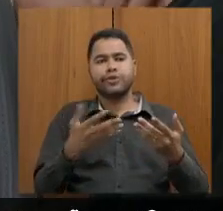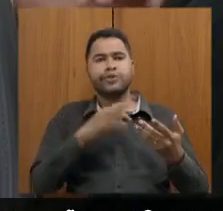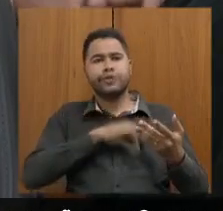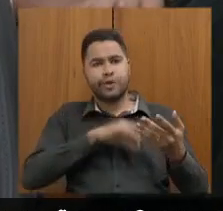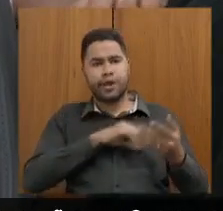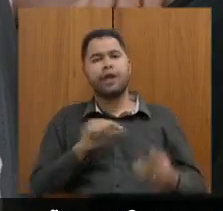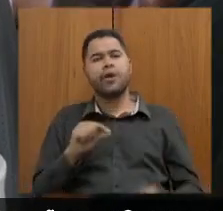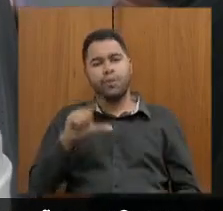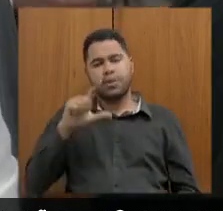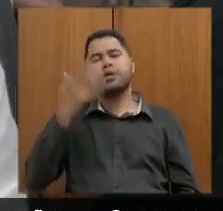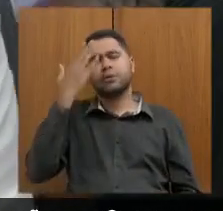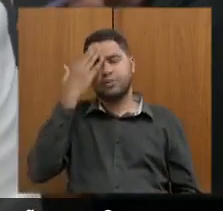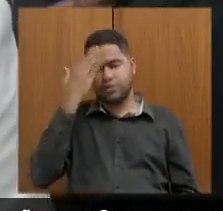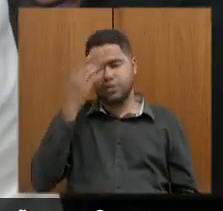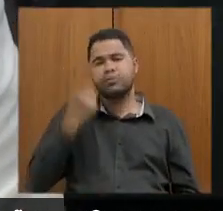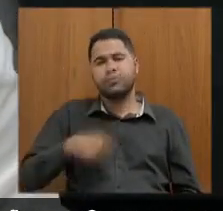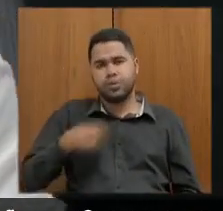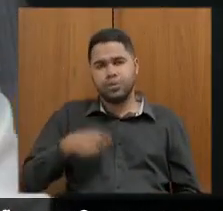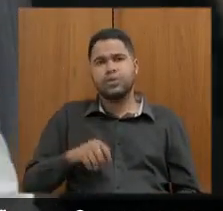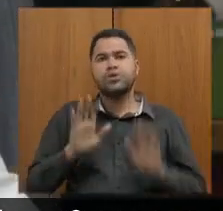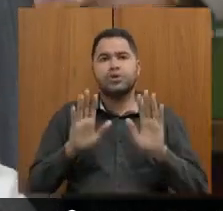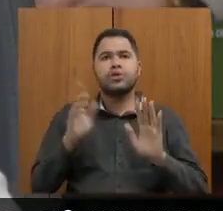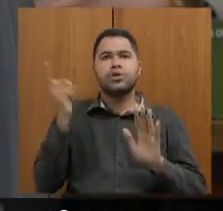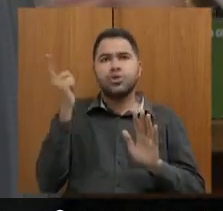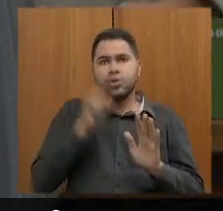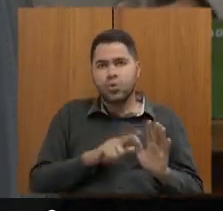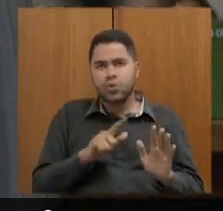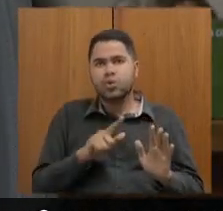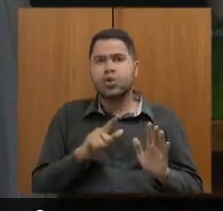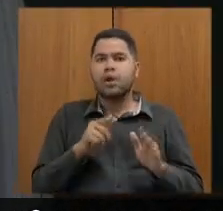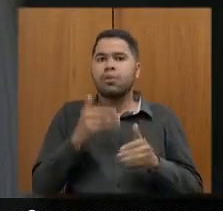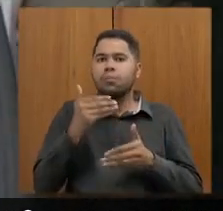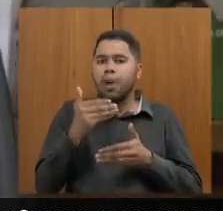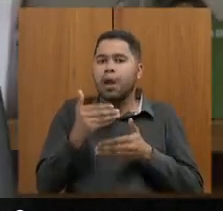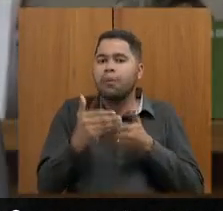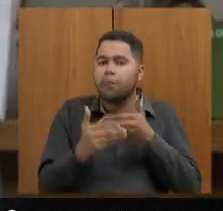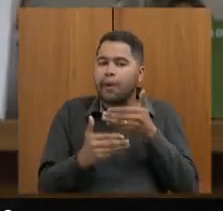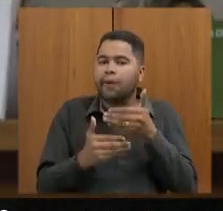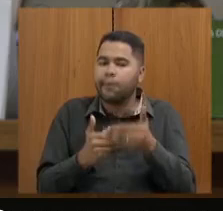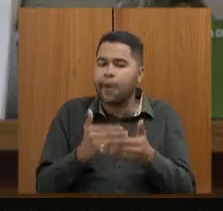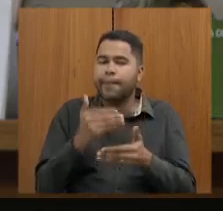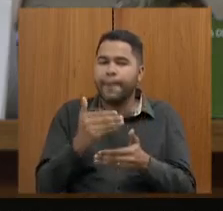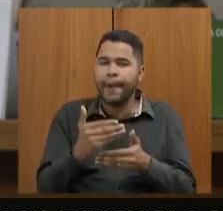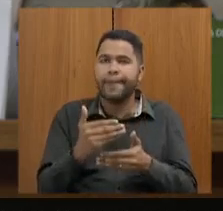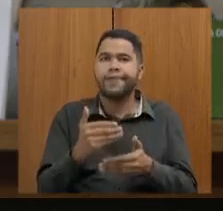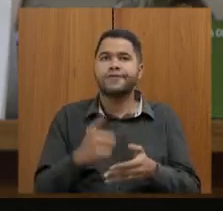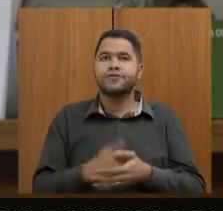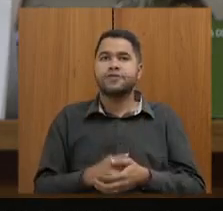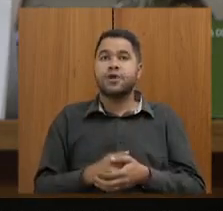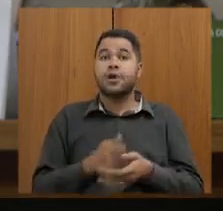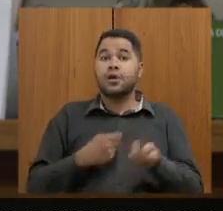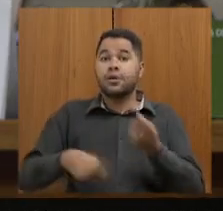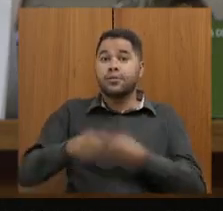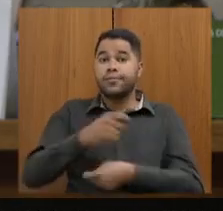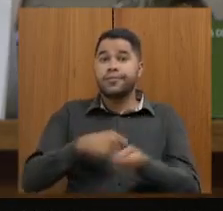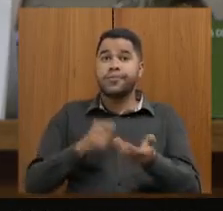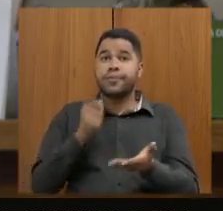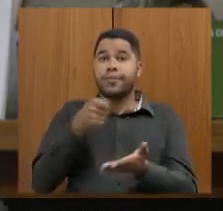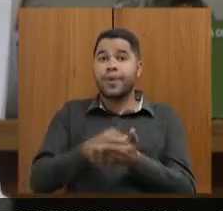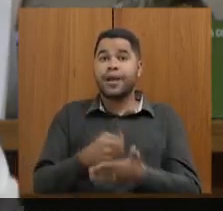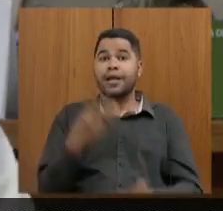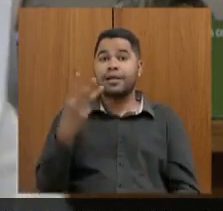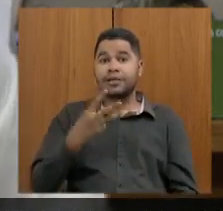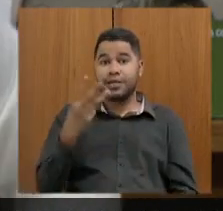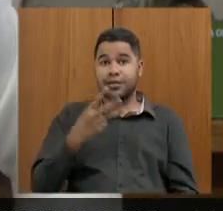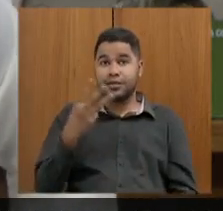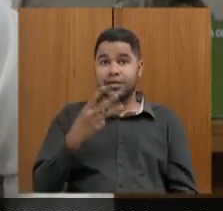na qual nós já conseguimos avanços bastante expressivos. Essa administração fez o pagamento da sua terceira